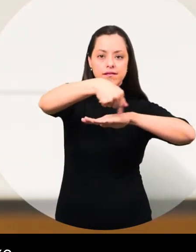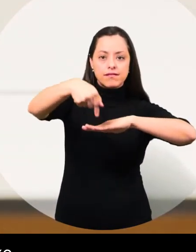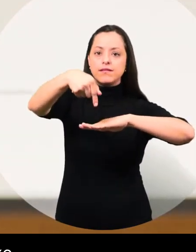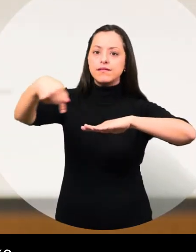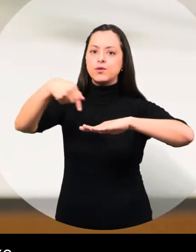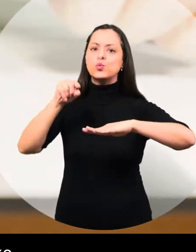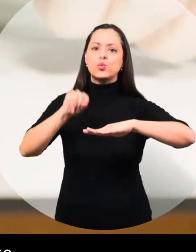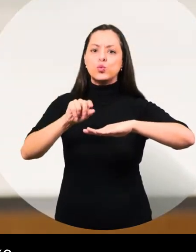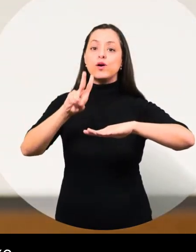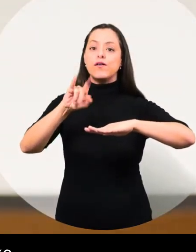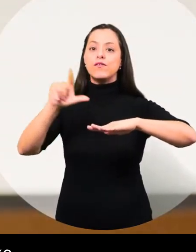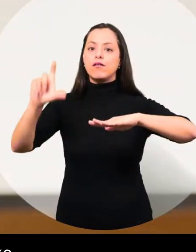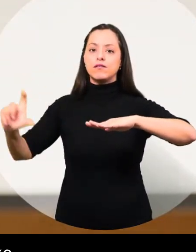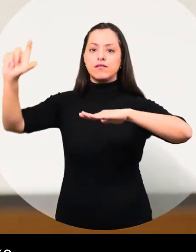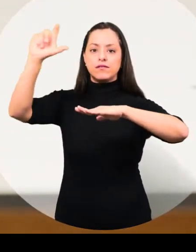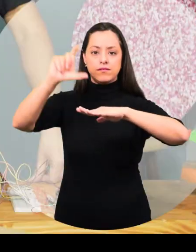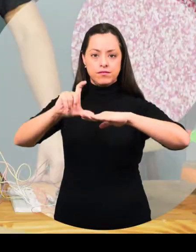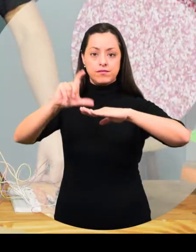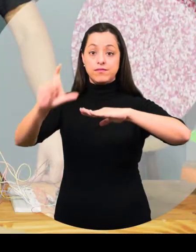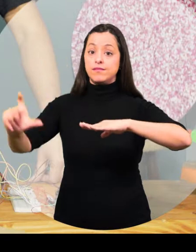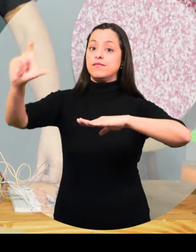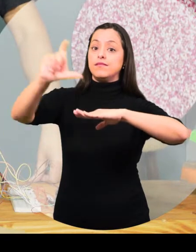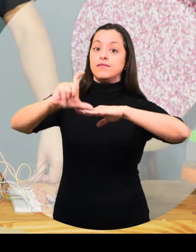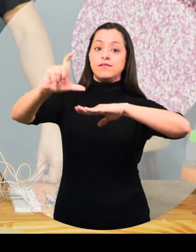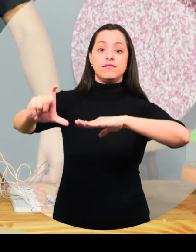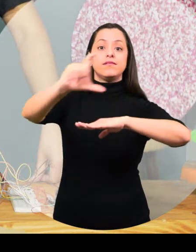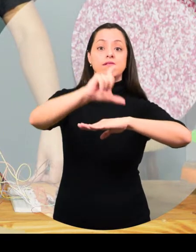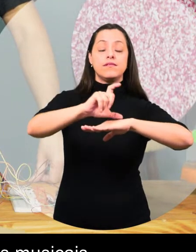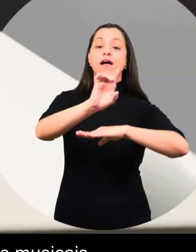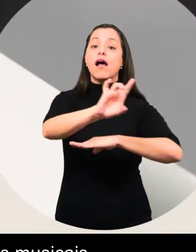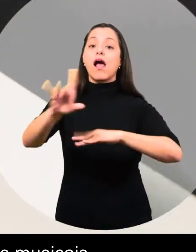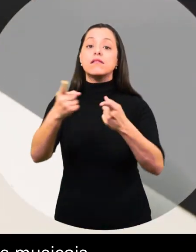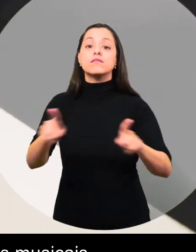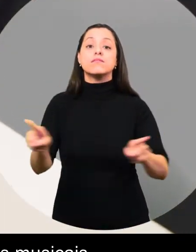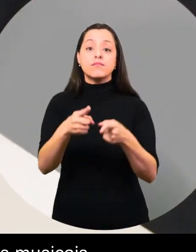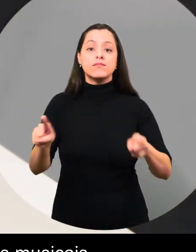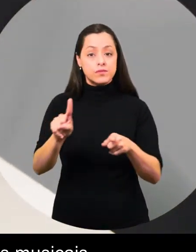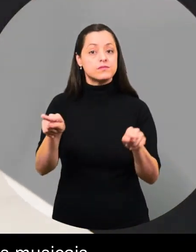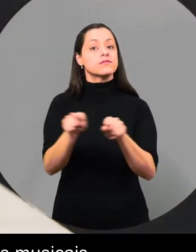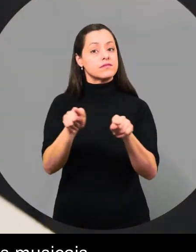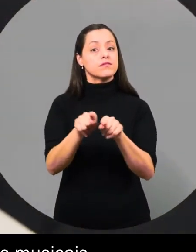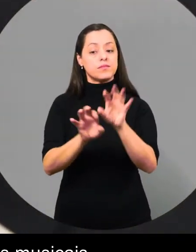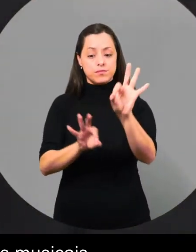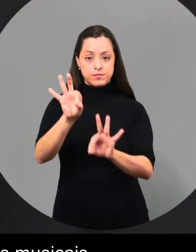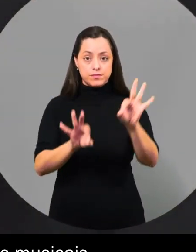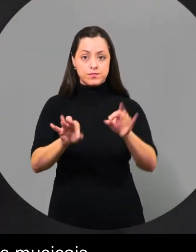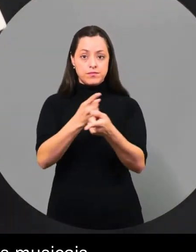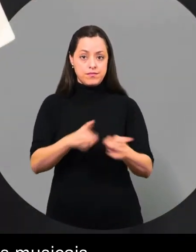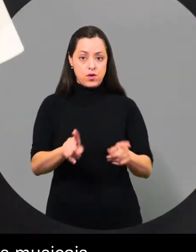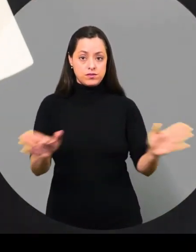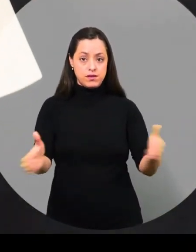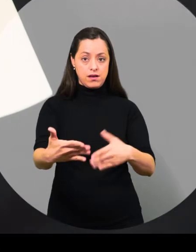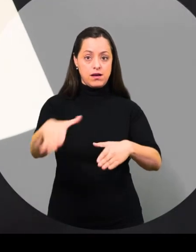vão servir de encaixe para a gente colocar os personagens, que também vão compor essa caixa de instrumentos